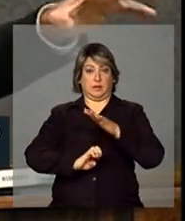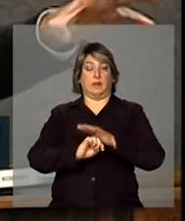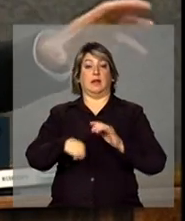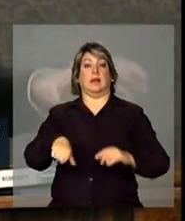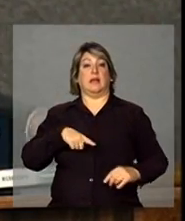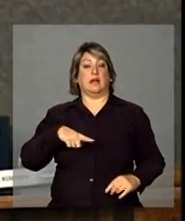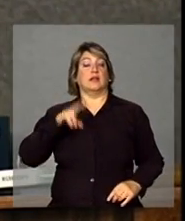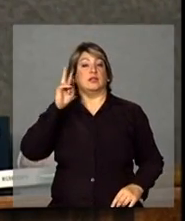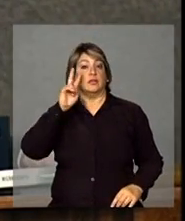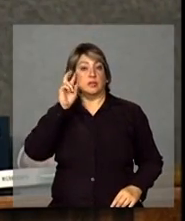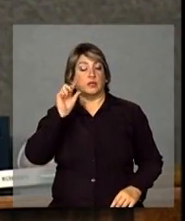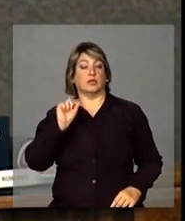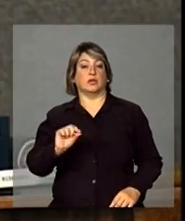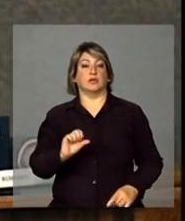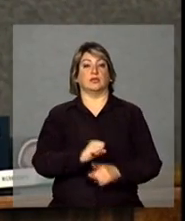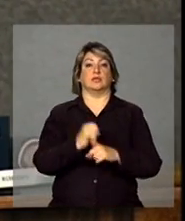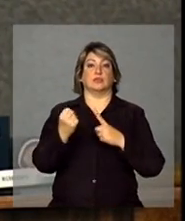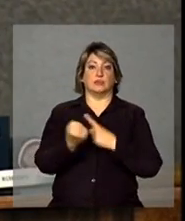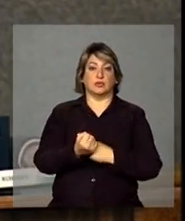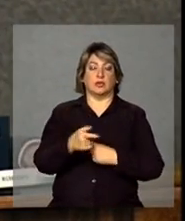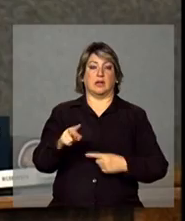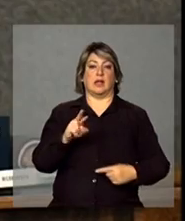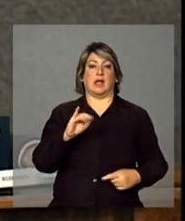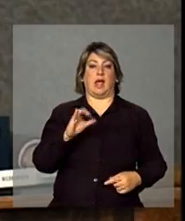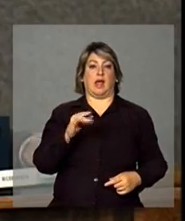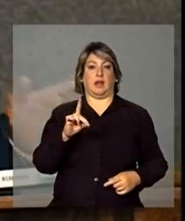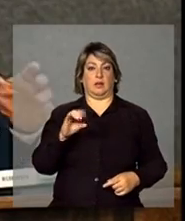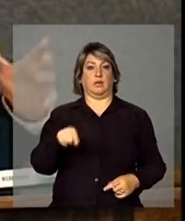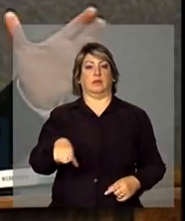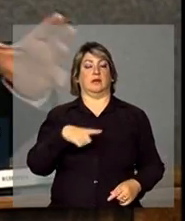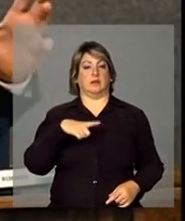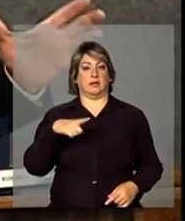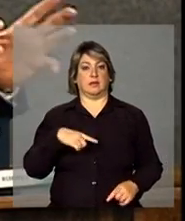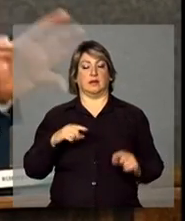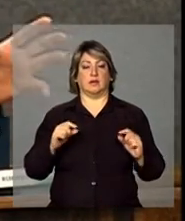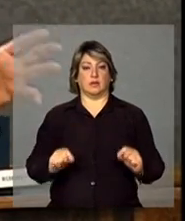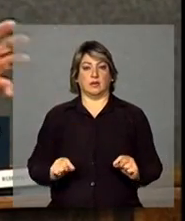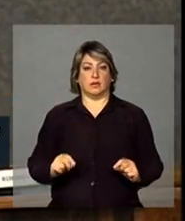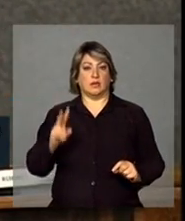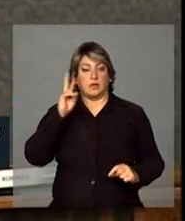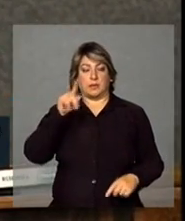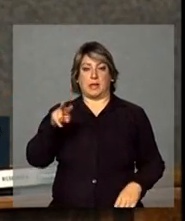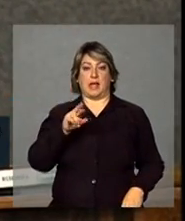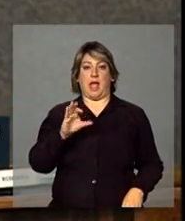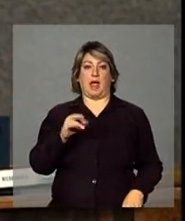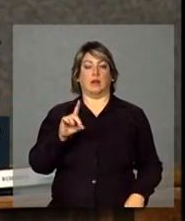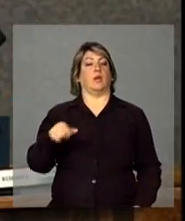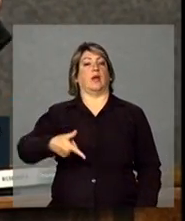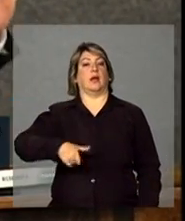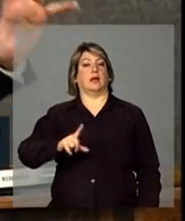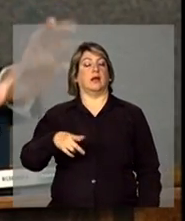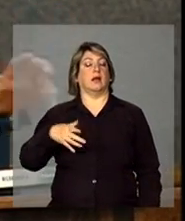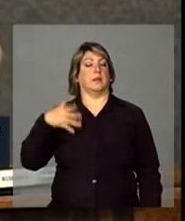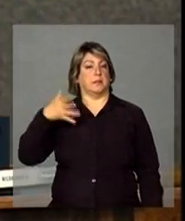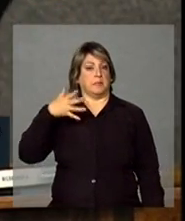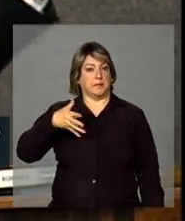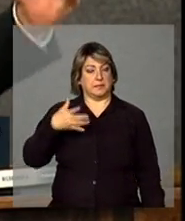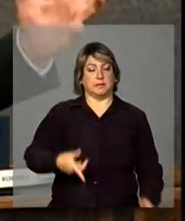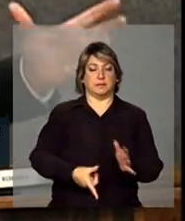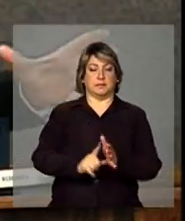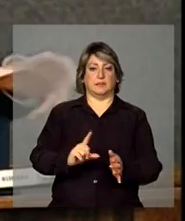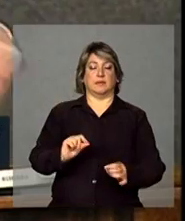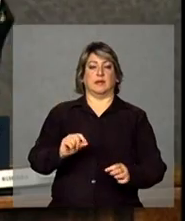sentido social, como foi bem apontado pelo Ricardo aqui, assim, no sentido, a fala do Ricardo centrou muito sobre as